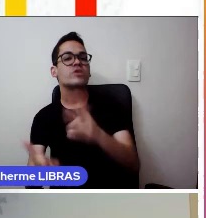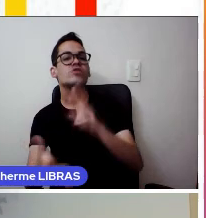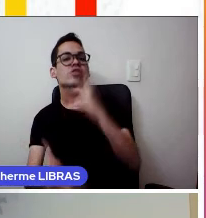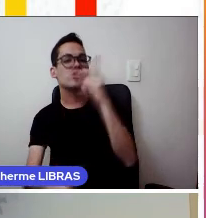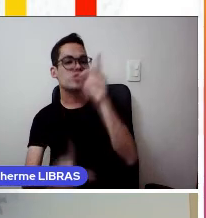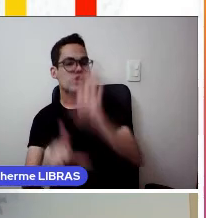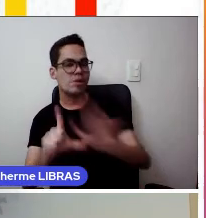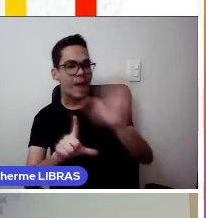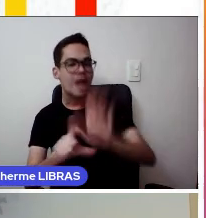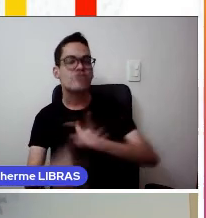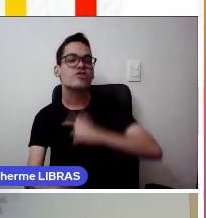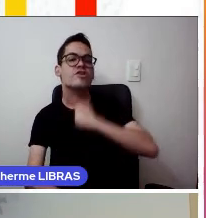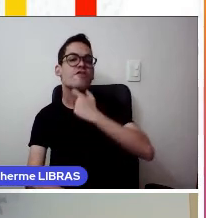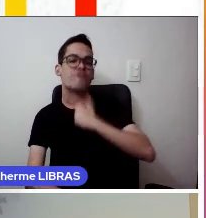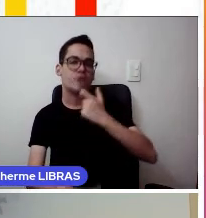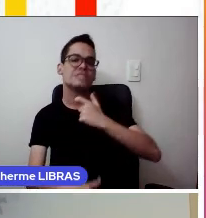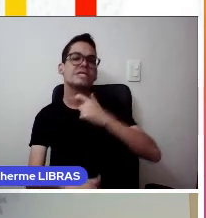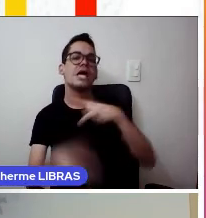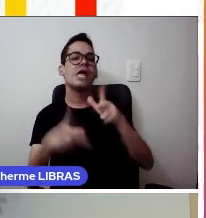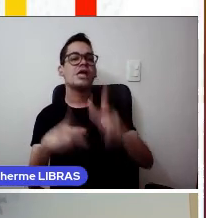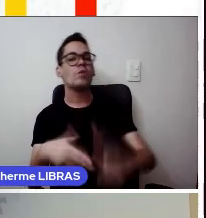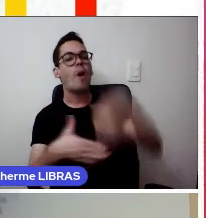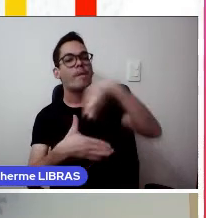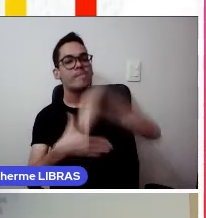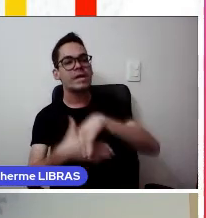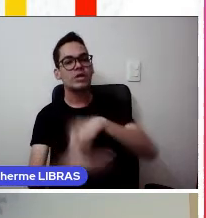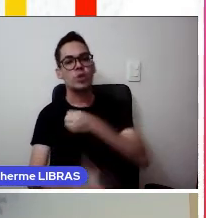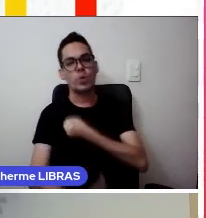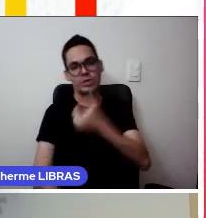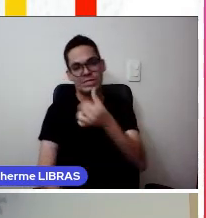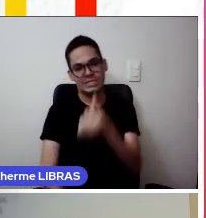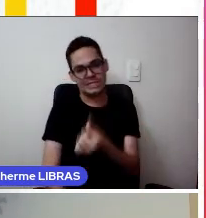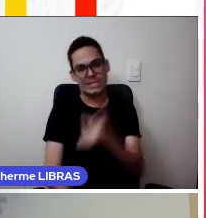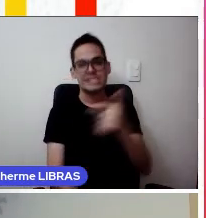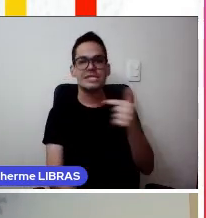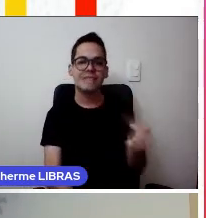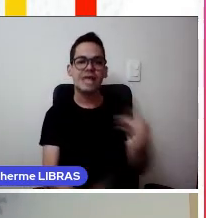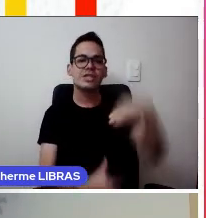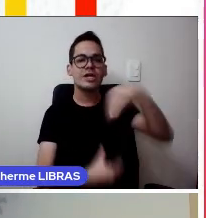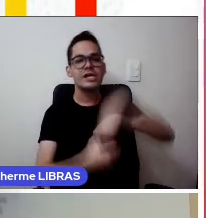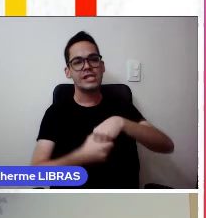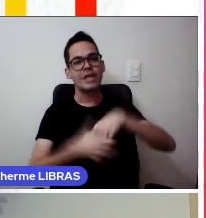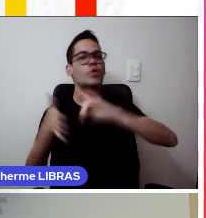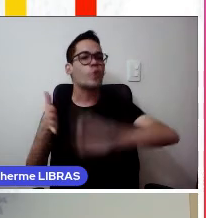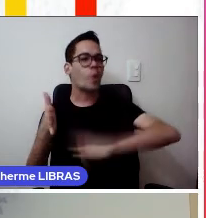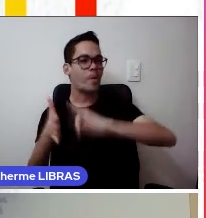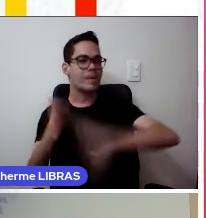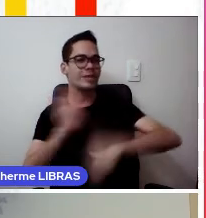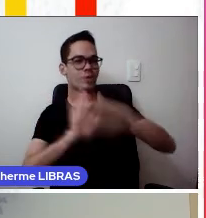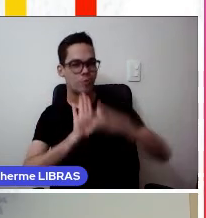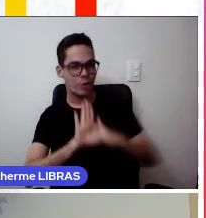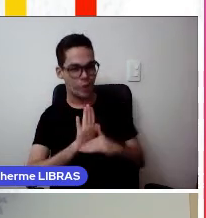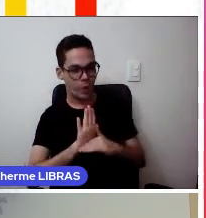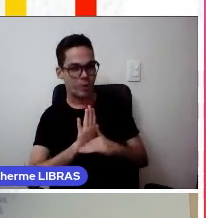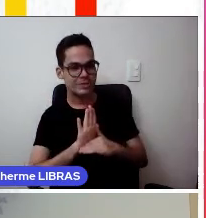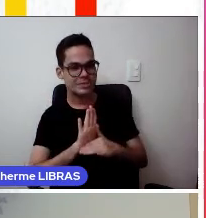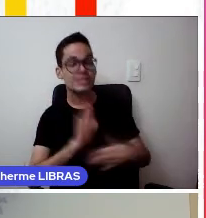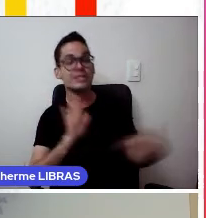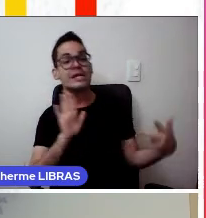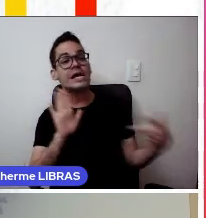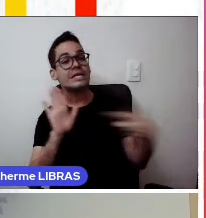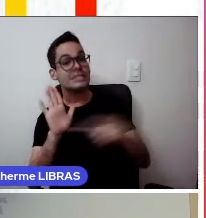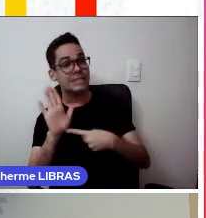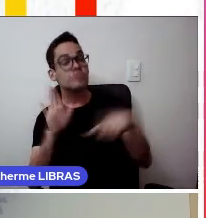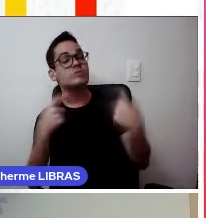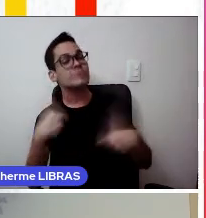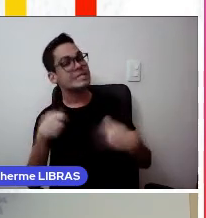conforme os apêndices 6 e 7 disponibilizados no documento dos protocolos. Estes termos devem estar